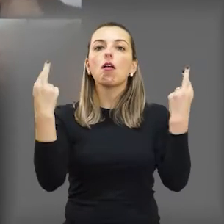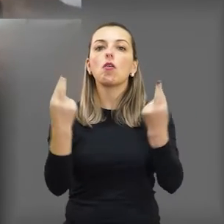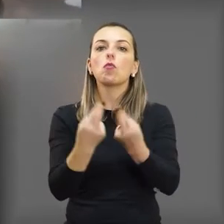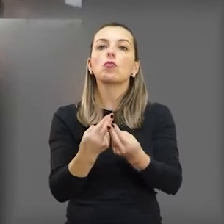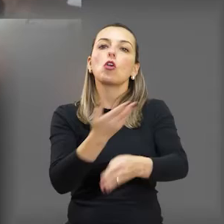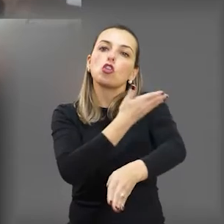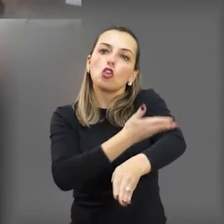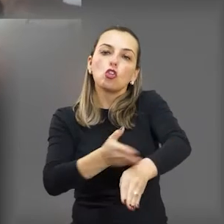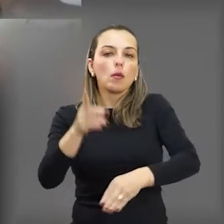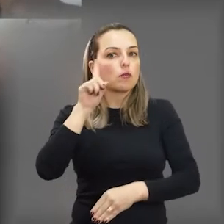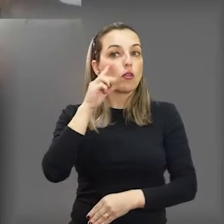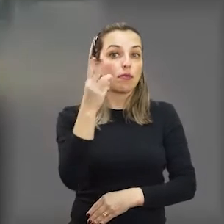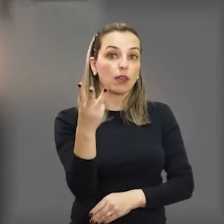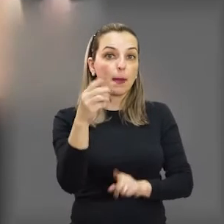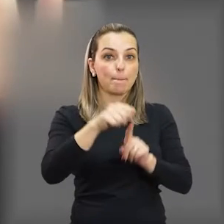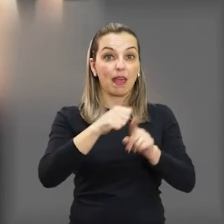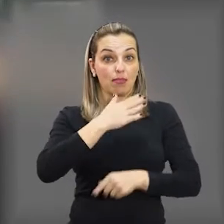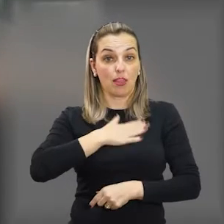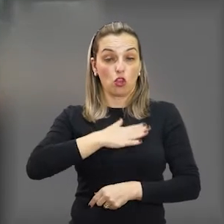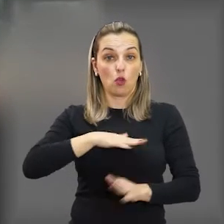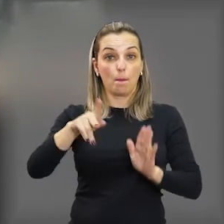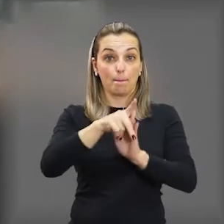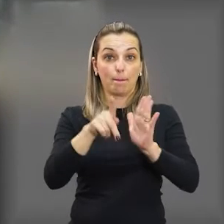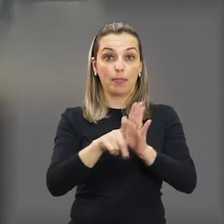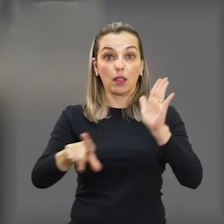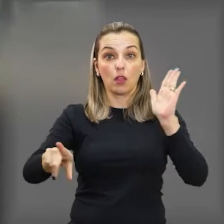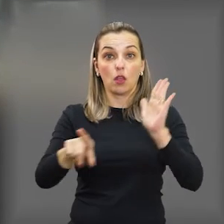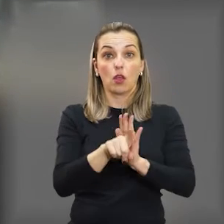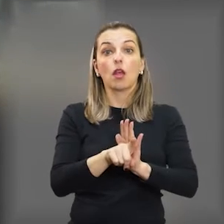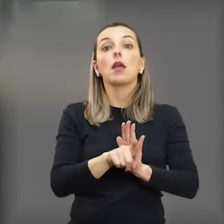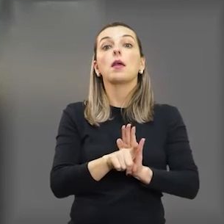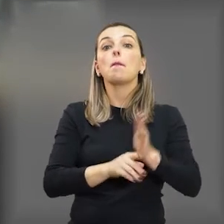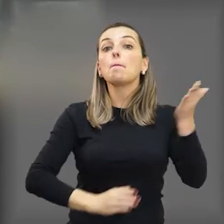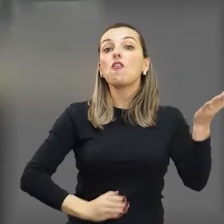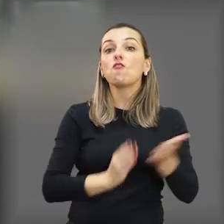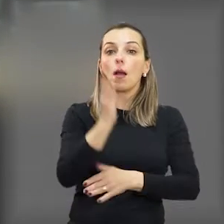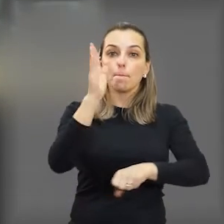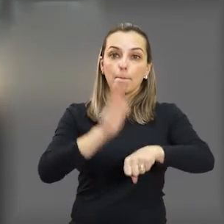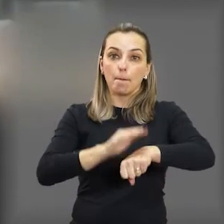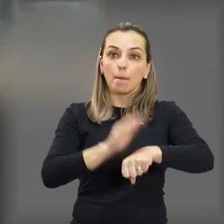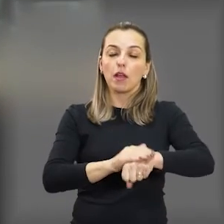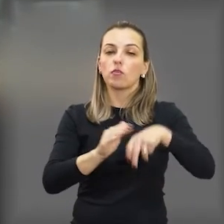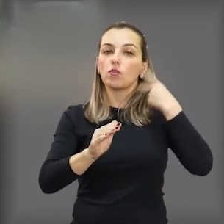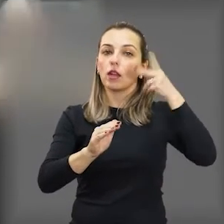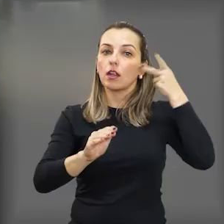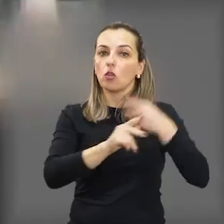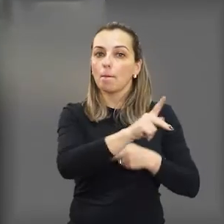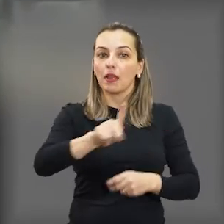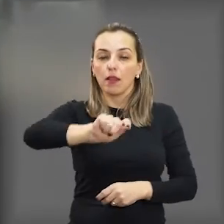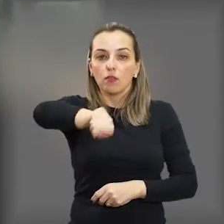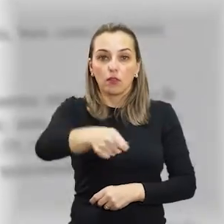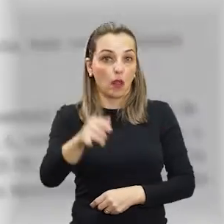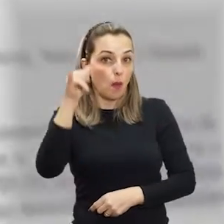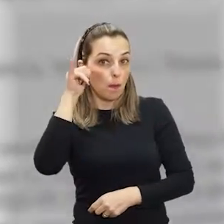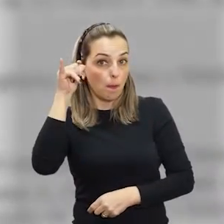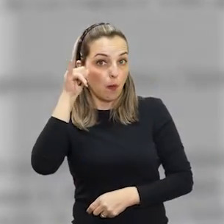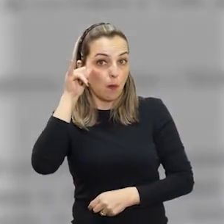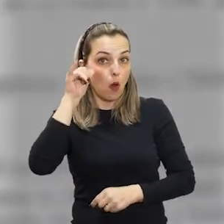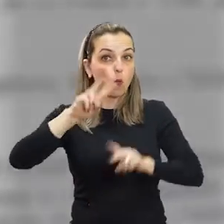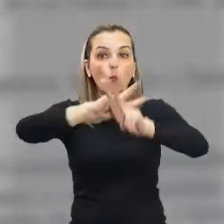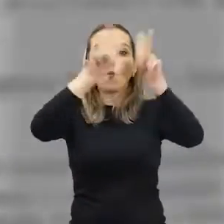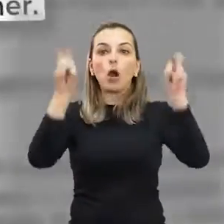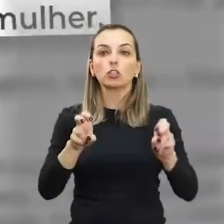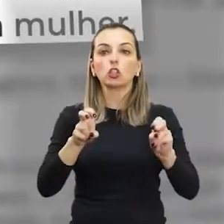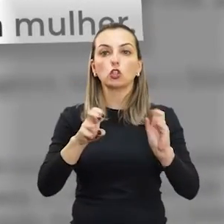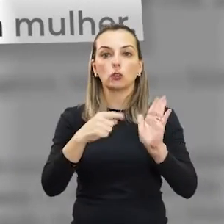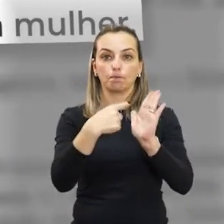ordinária de 3 de agosto o projeto de lei de autoria do presidente da Câmara Municipal, vereadora Luísio Boi, que institui